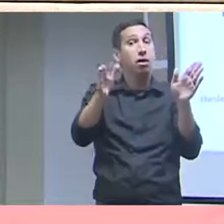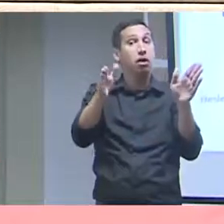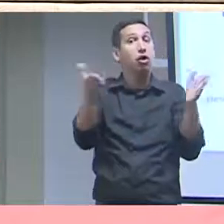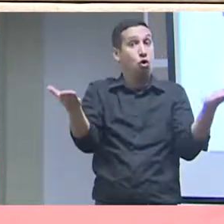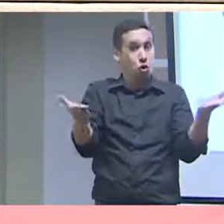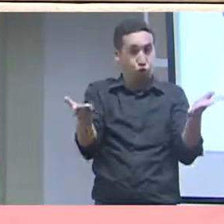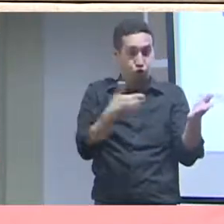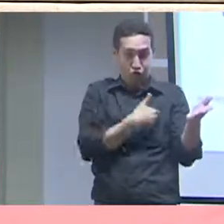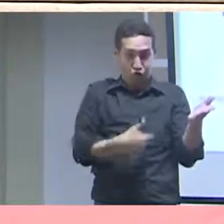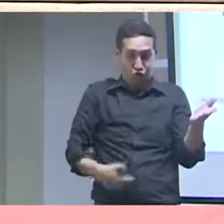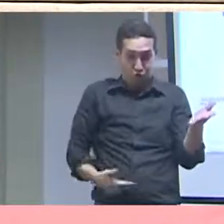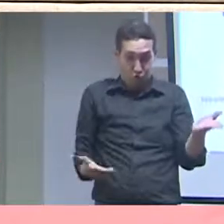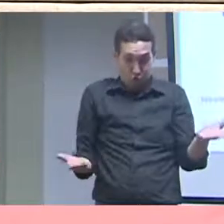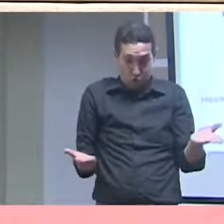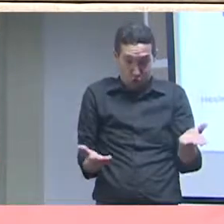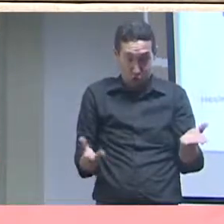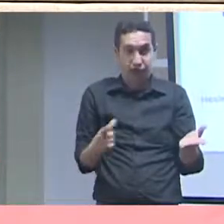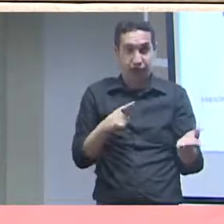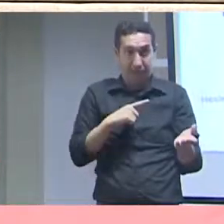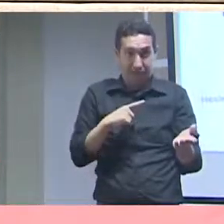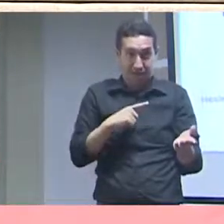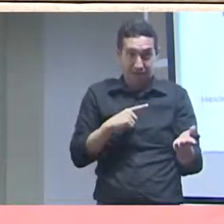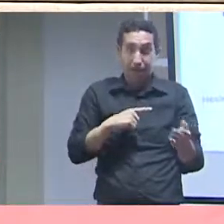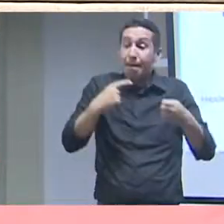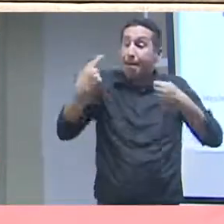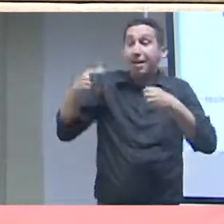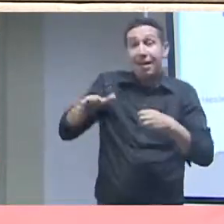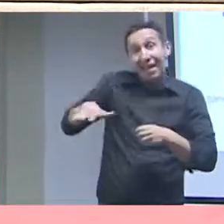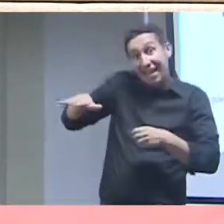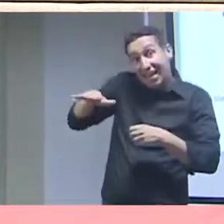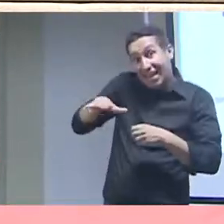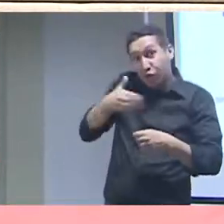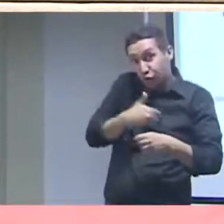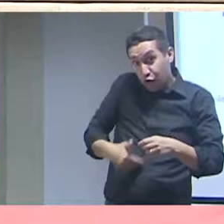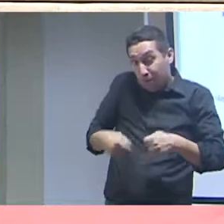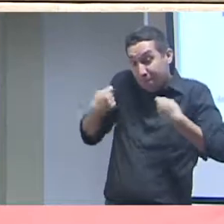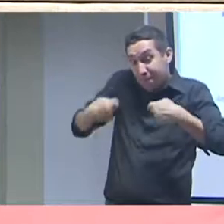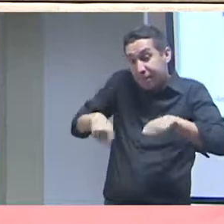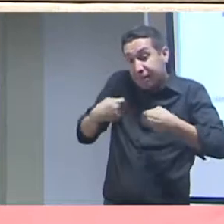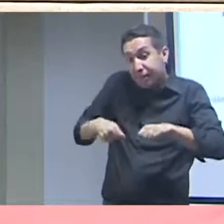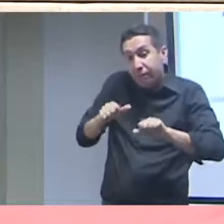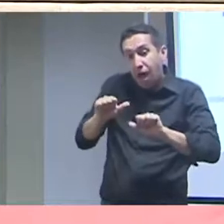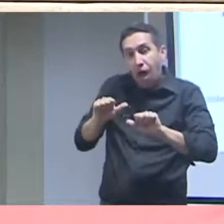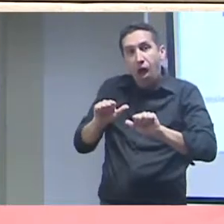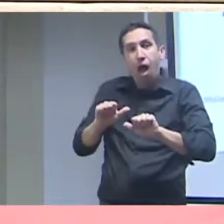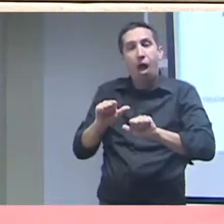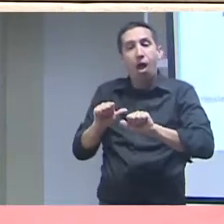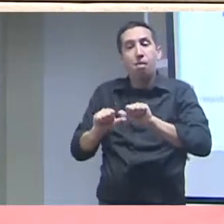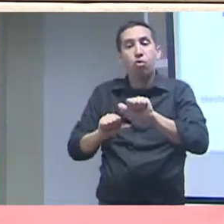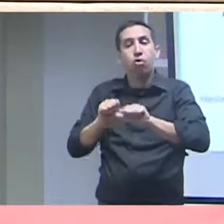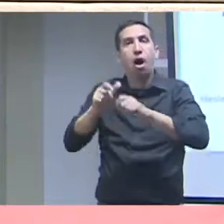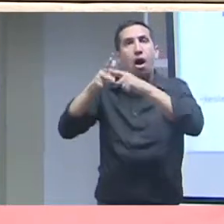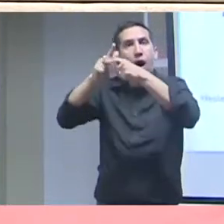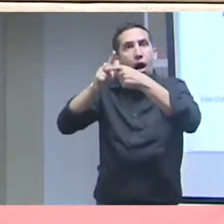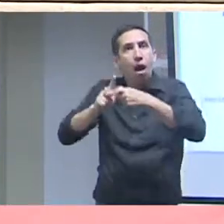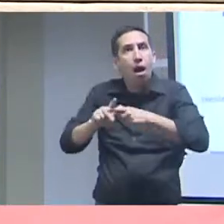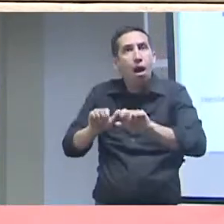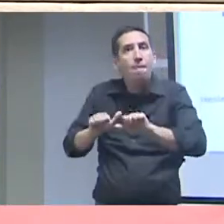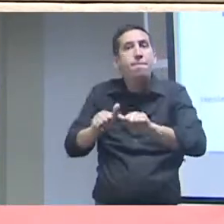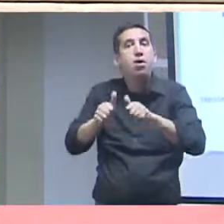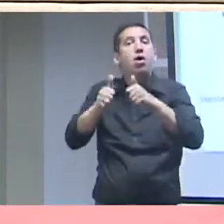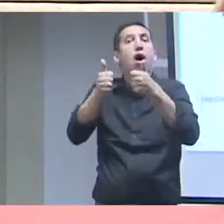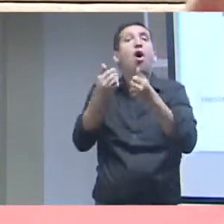E os governos que vêm a partir disso, eles precisam trabalhar e aprimorar as formas, os meios,